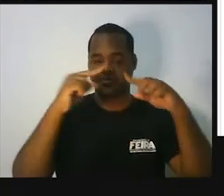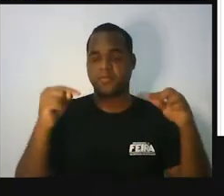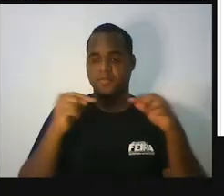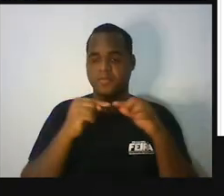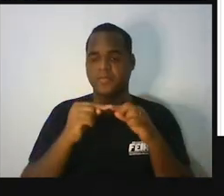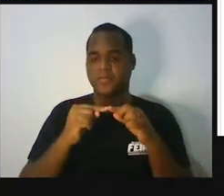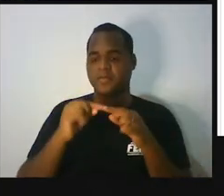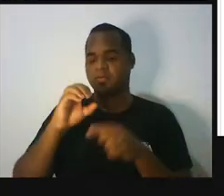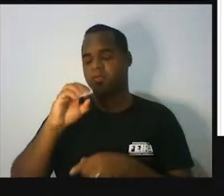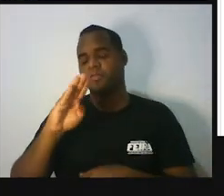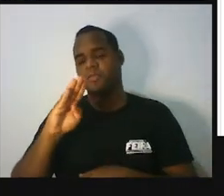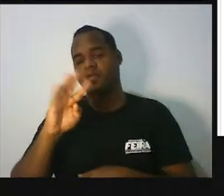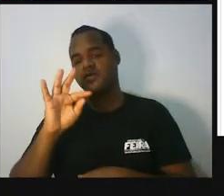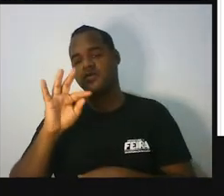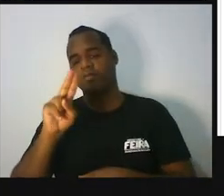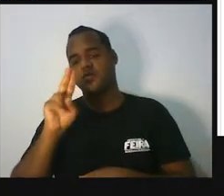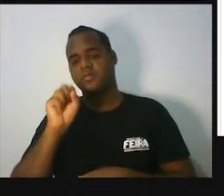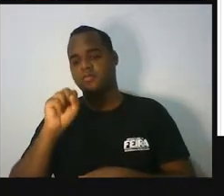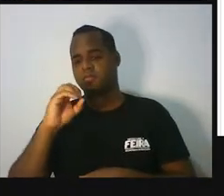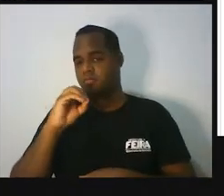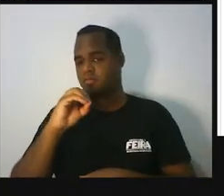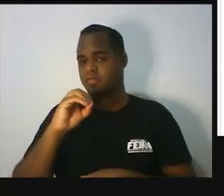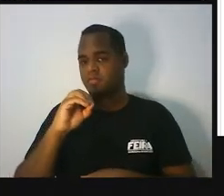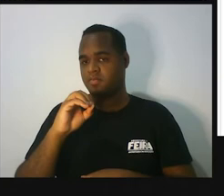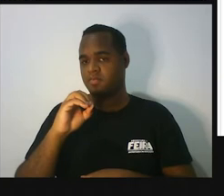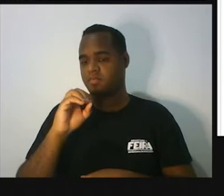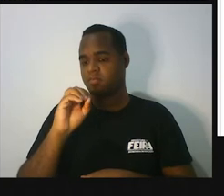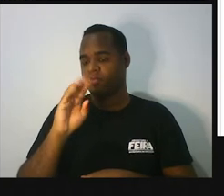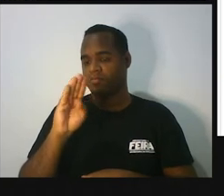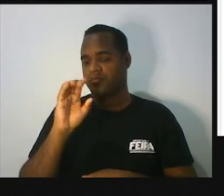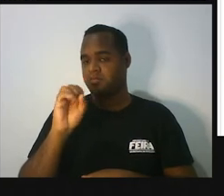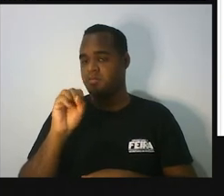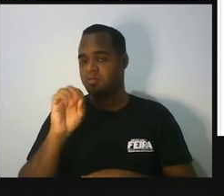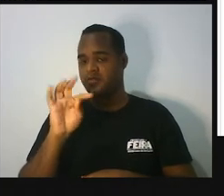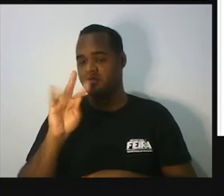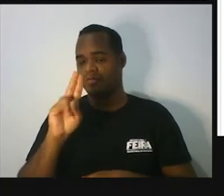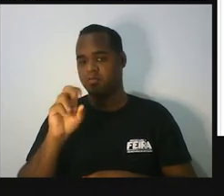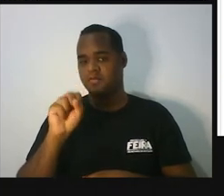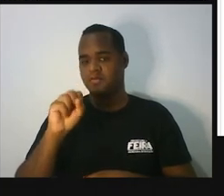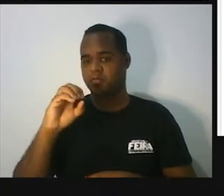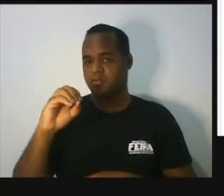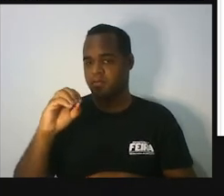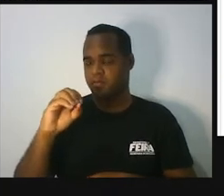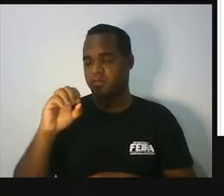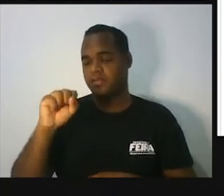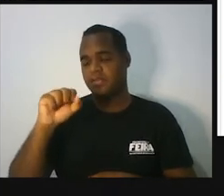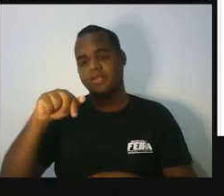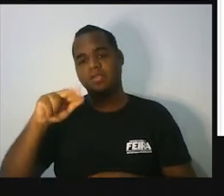ângulo obtuso, obtusângulo.